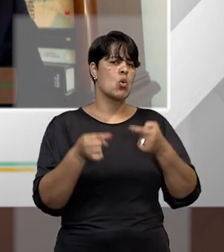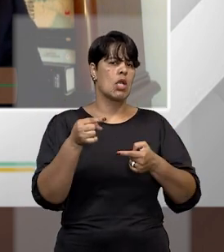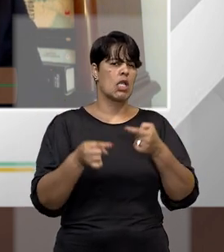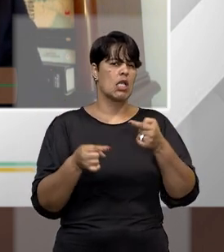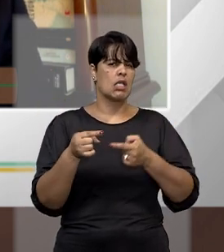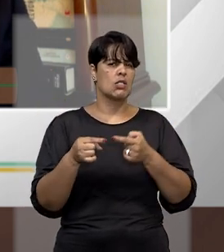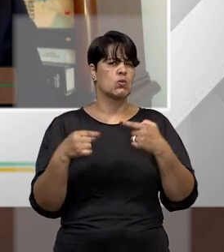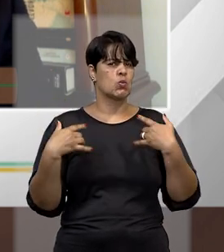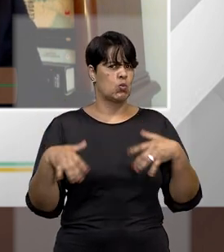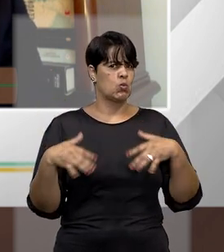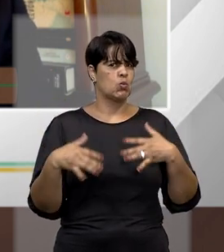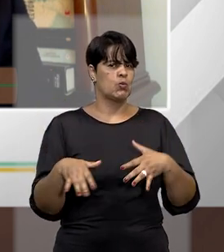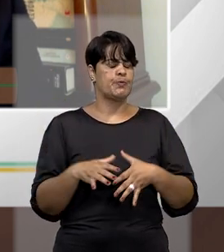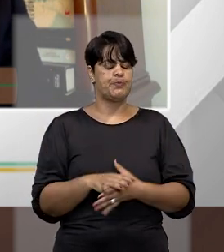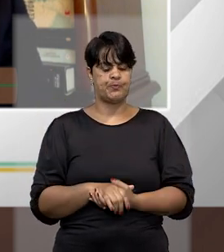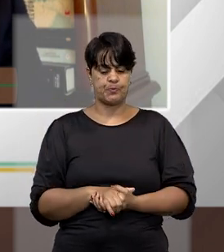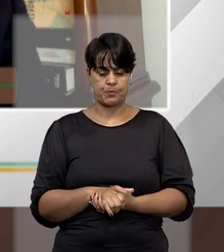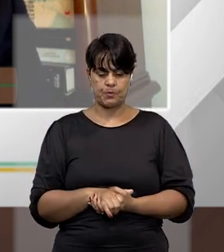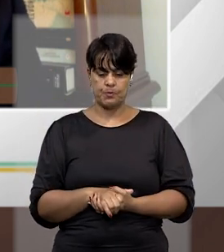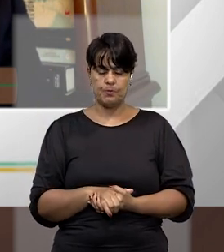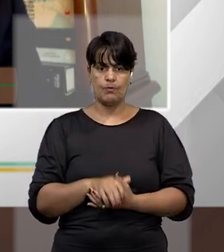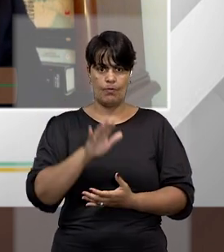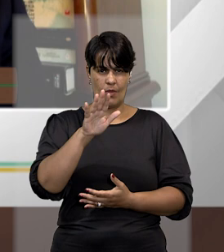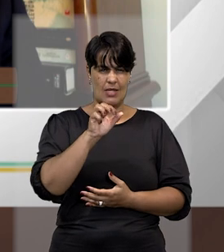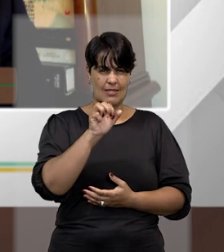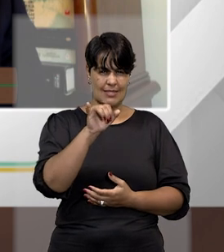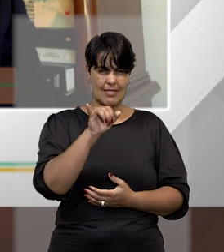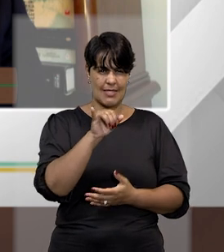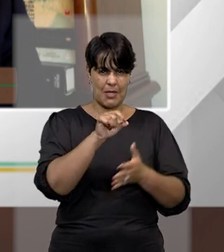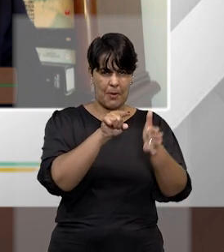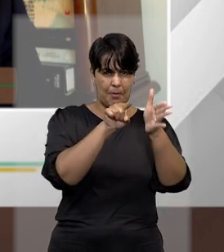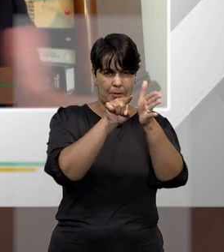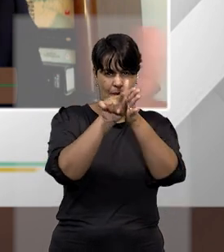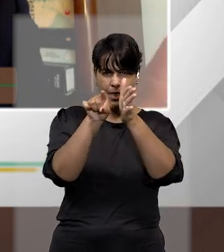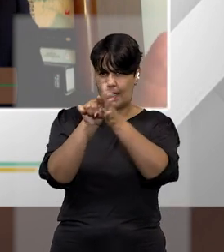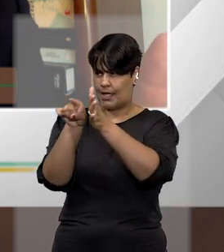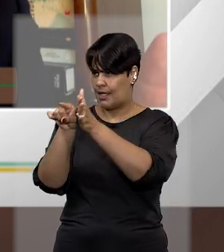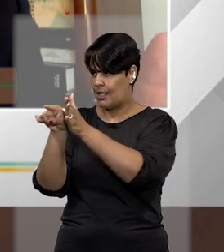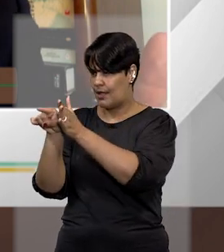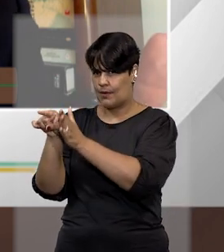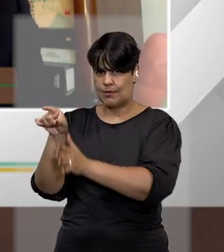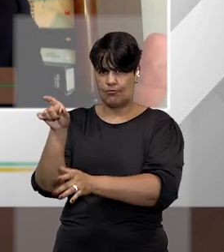se você perguntar para 90 a cada 100